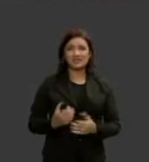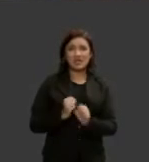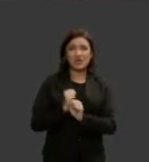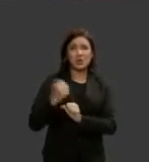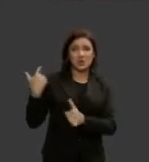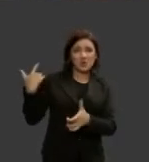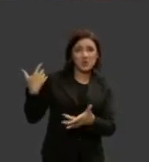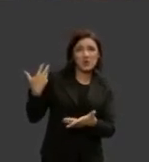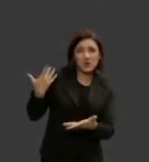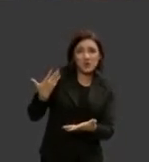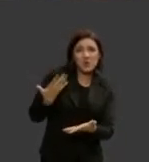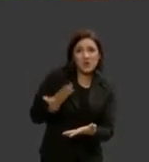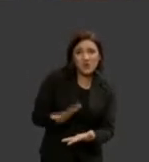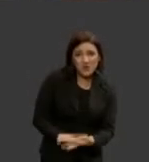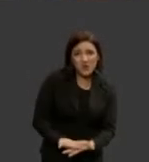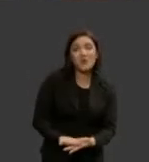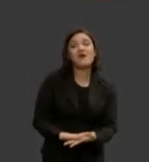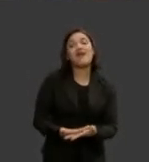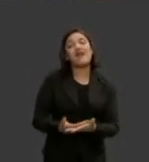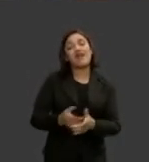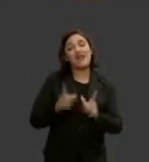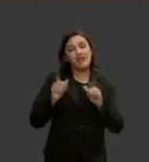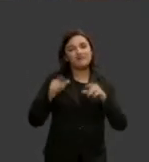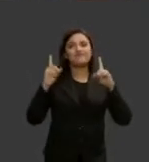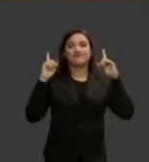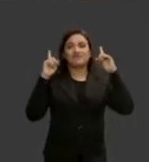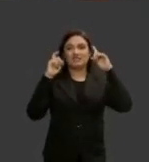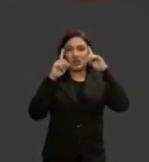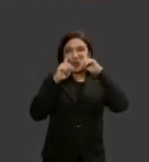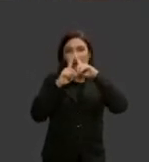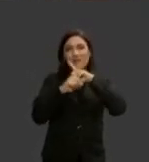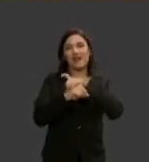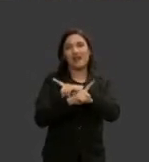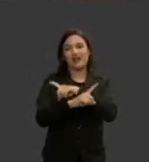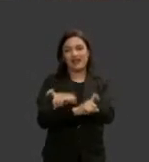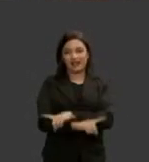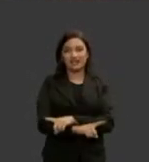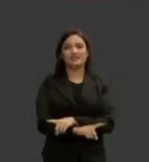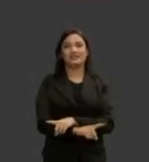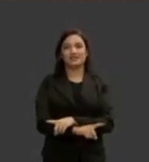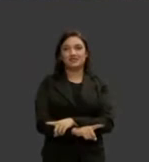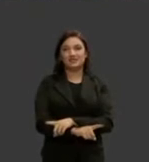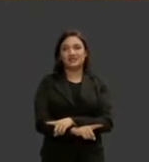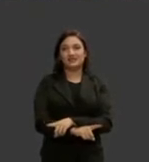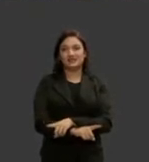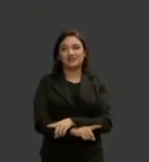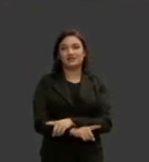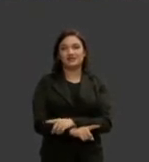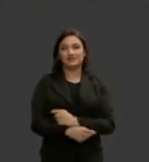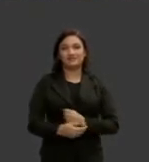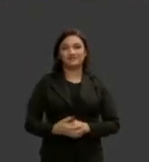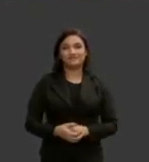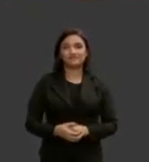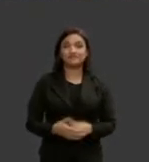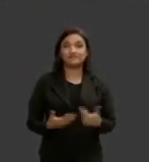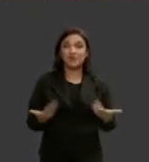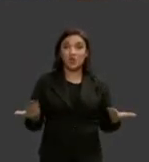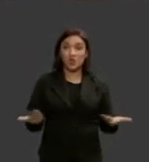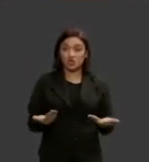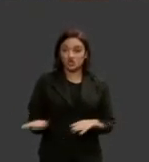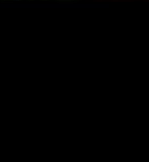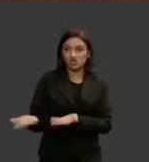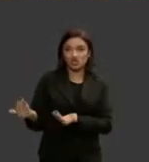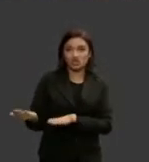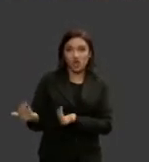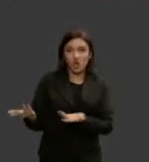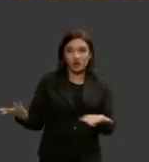é bem mais amplo mais completo do que se pode parecer a princípio hoje os jovens